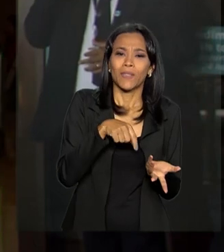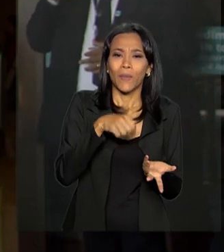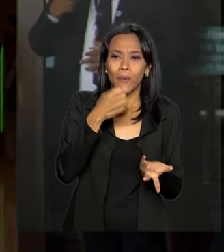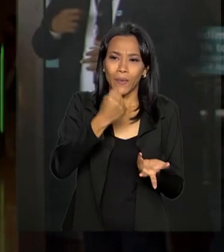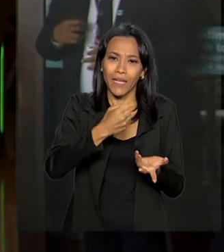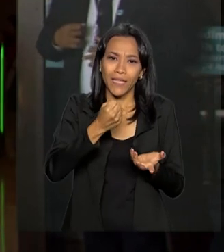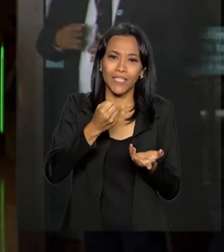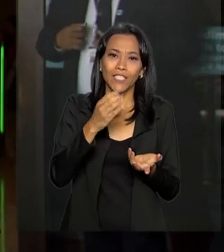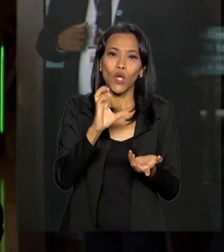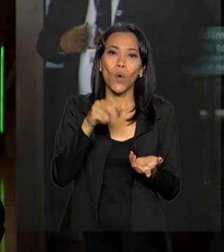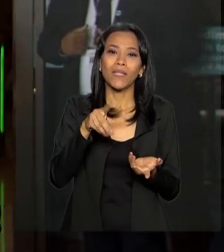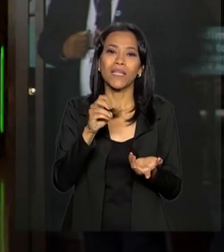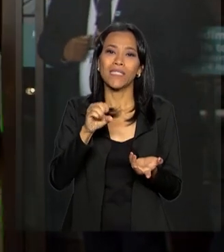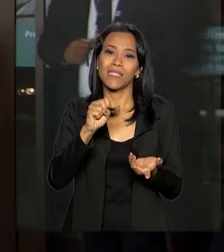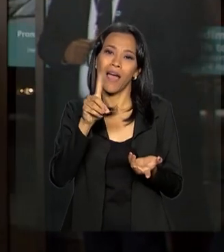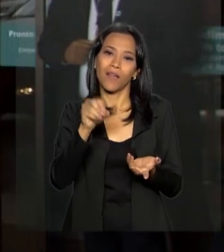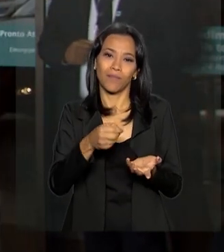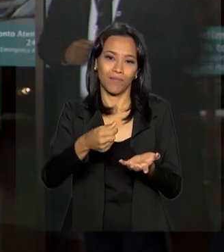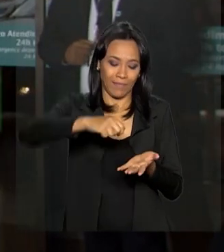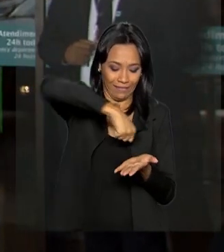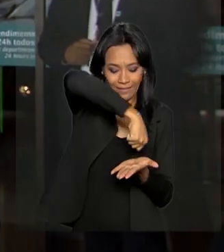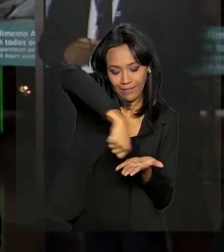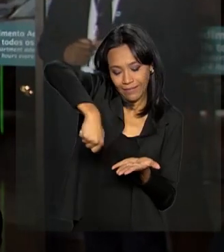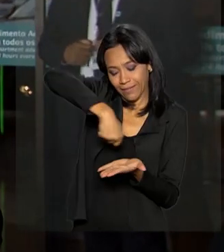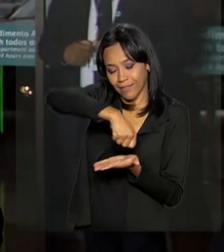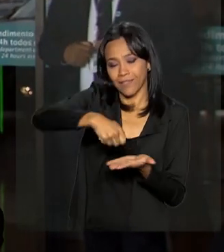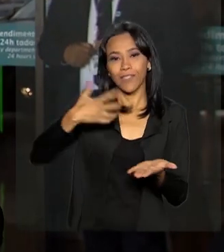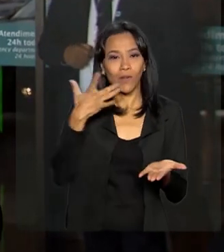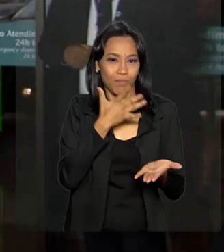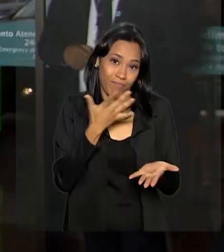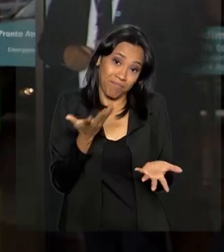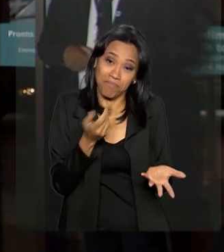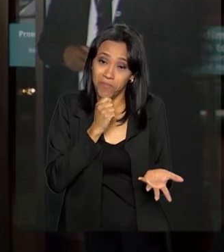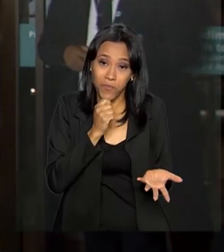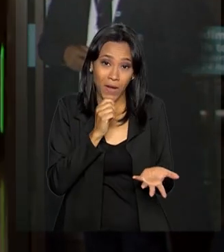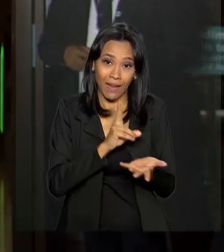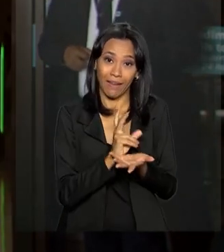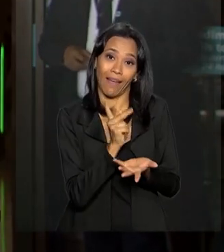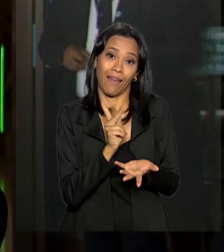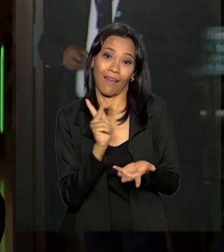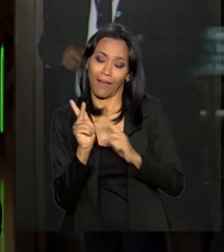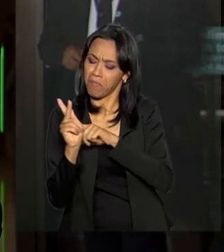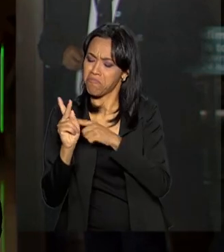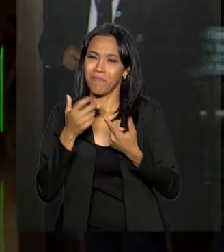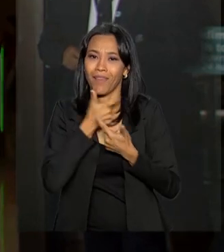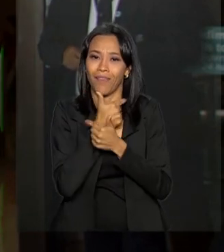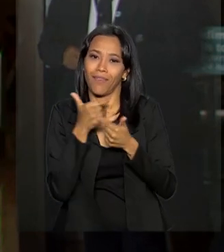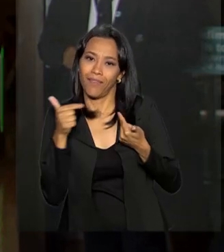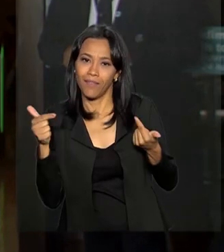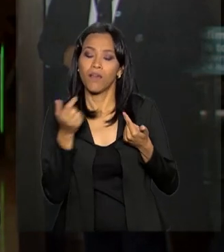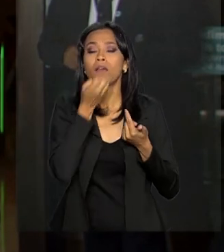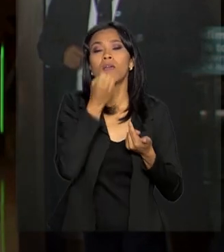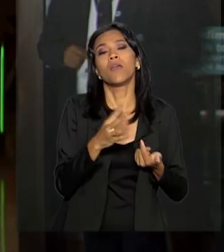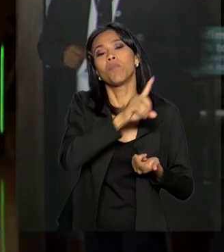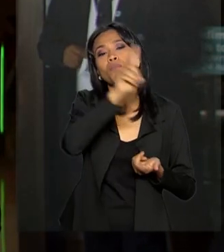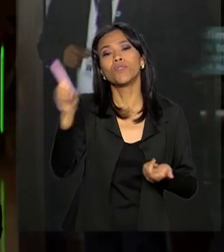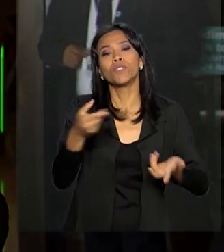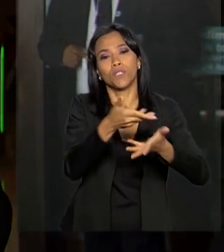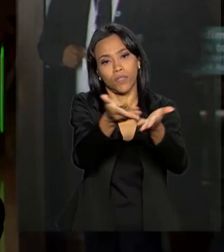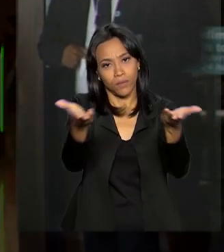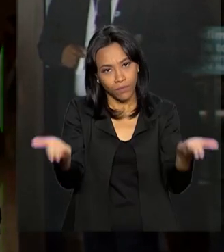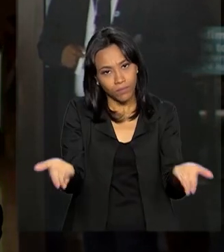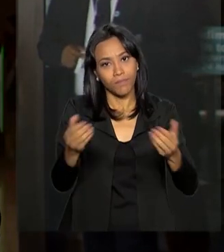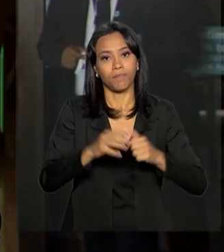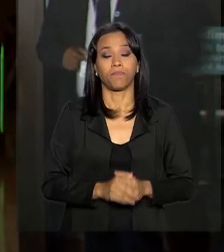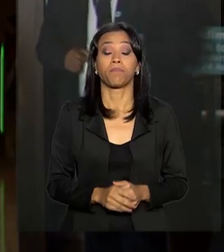presidente costuma comer nos cafés da manhã. Aí ele, bem-humorado, coloca a cacacá em sinal de risada e dá um bom dia a todos.